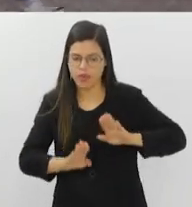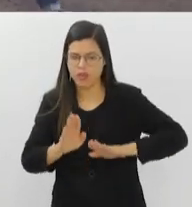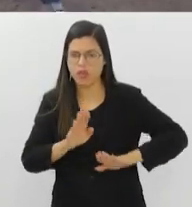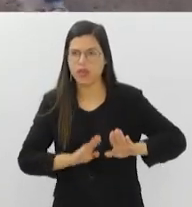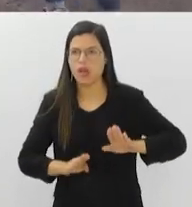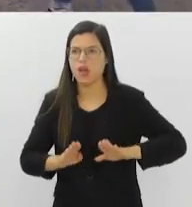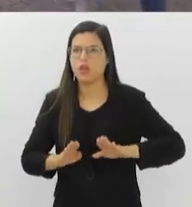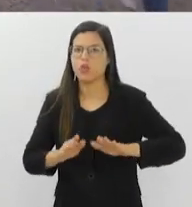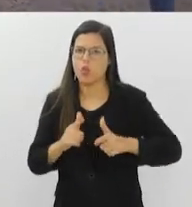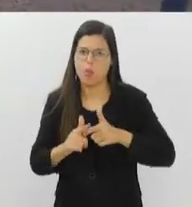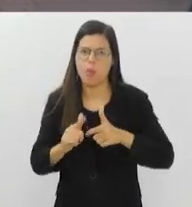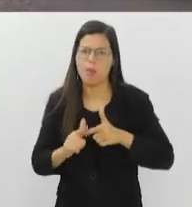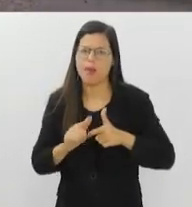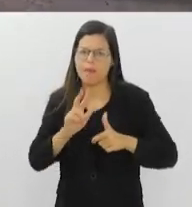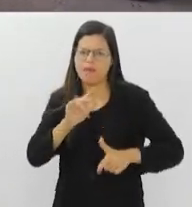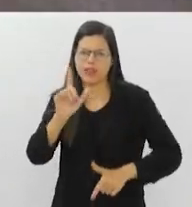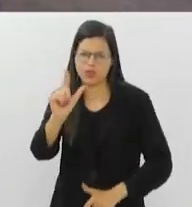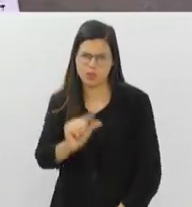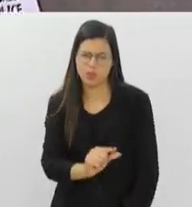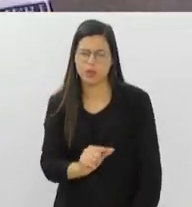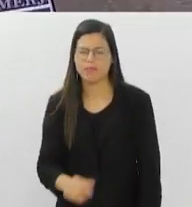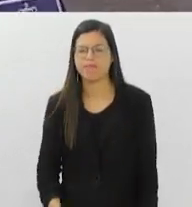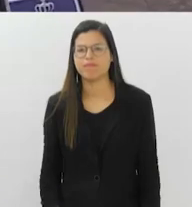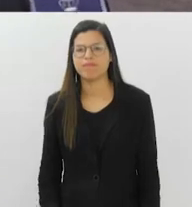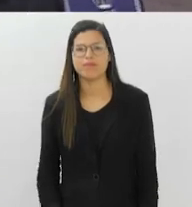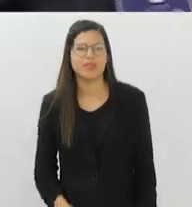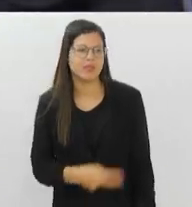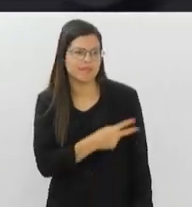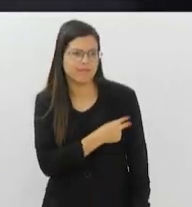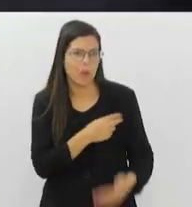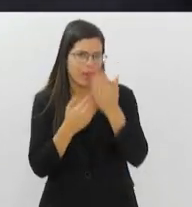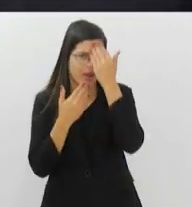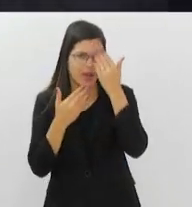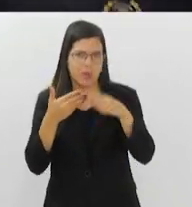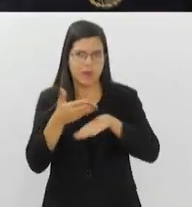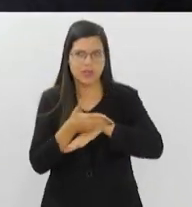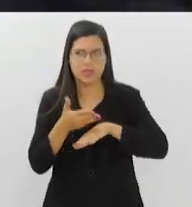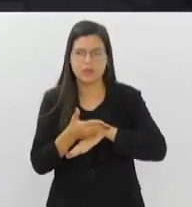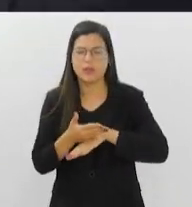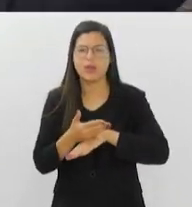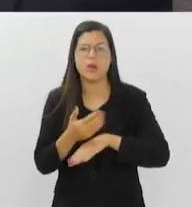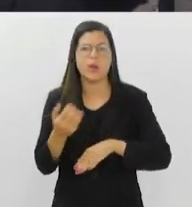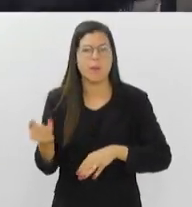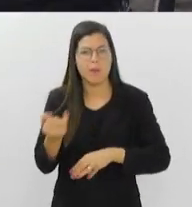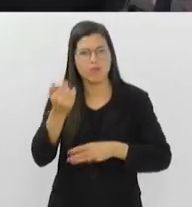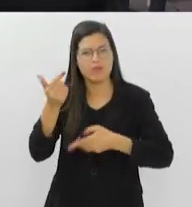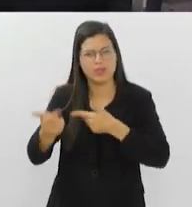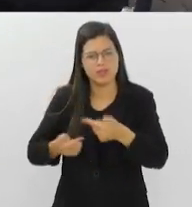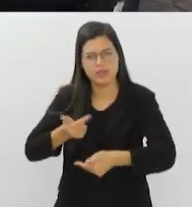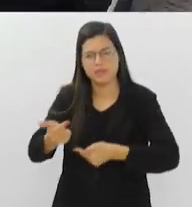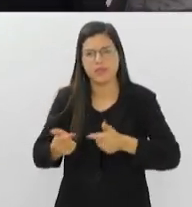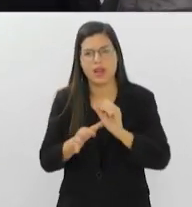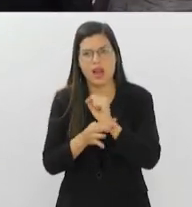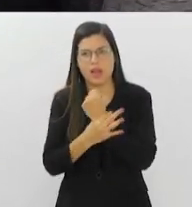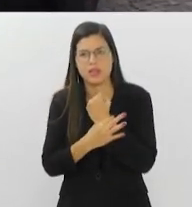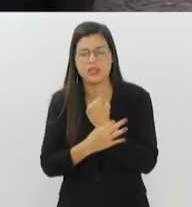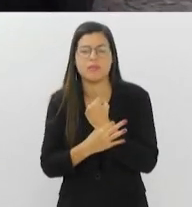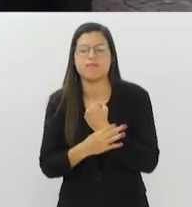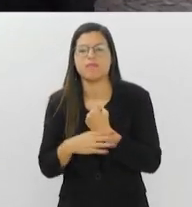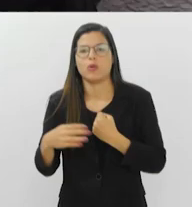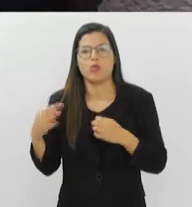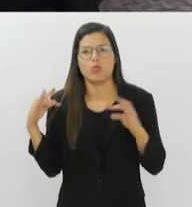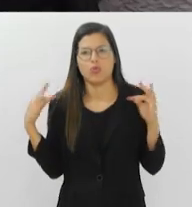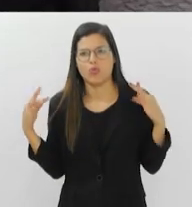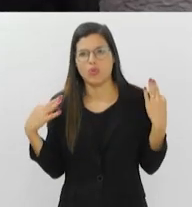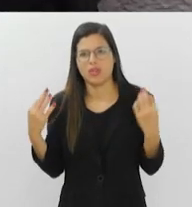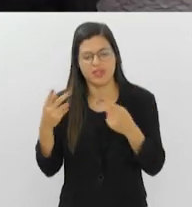dos problemas com turismo vai ser evitado. Comandante, muito obrigado pela participação. Importante trabalho realizado para garantir a segurança dos turistas que vêm prestigiar